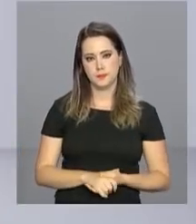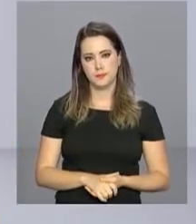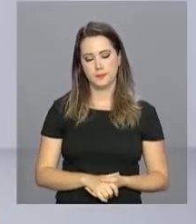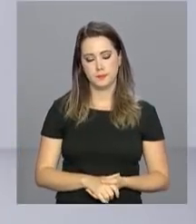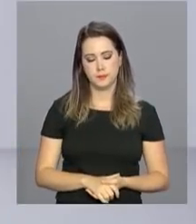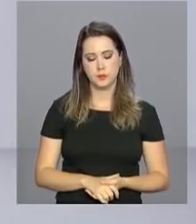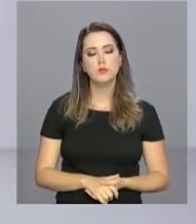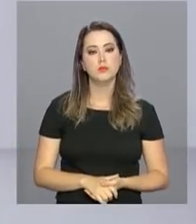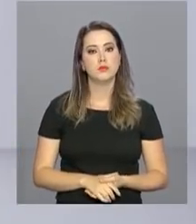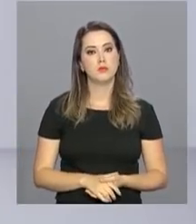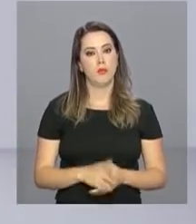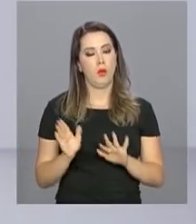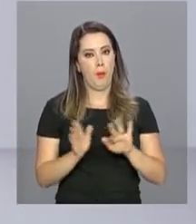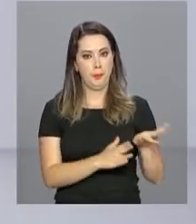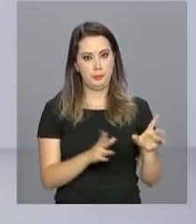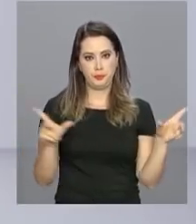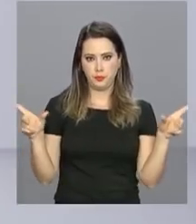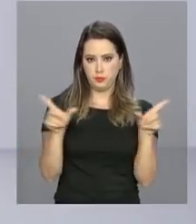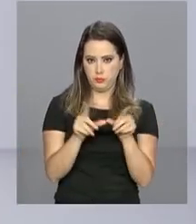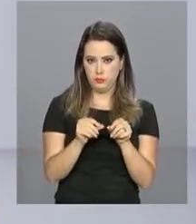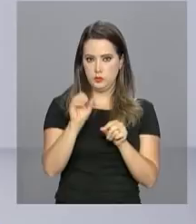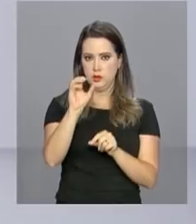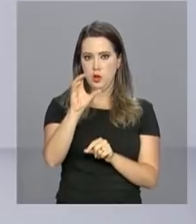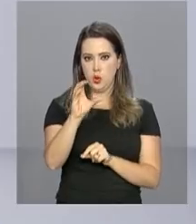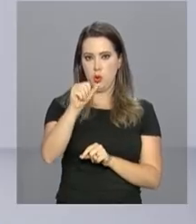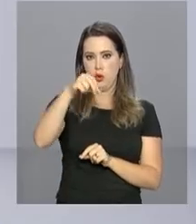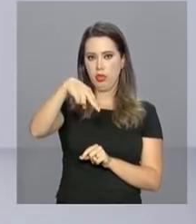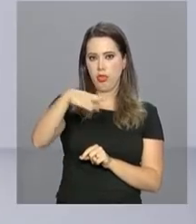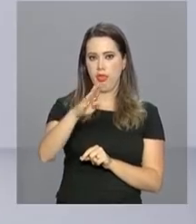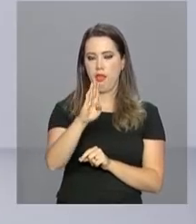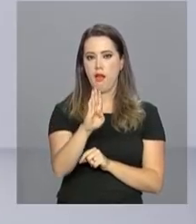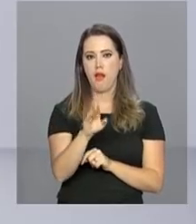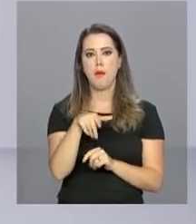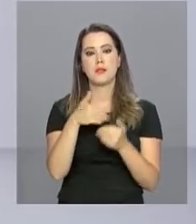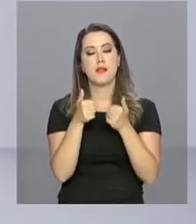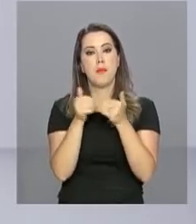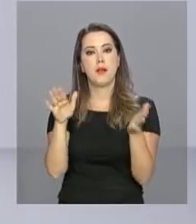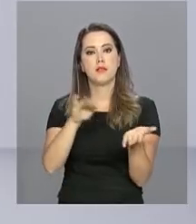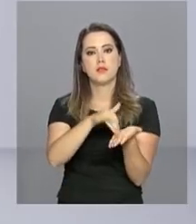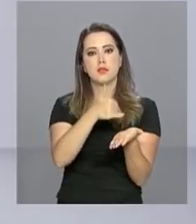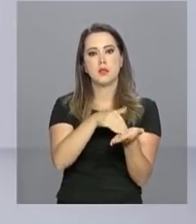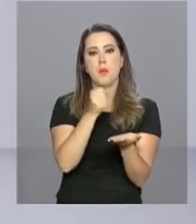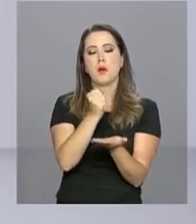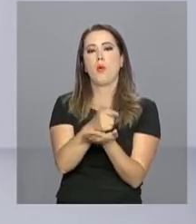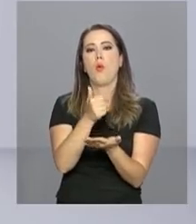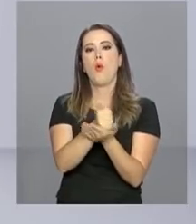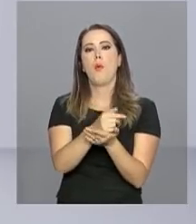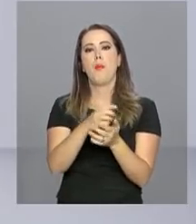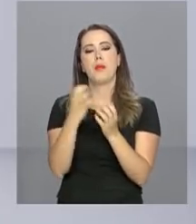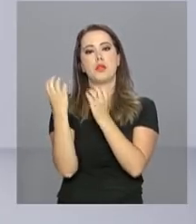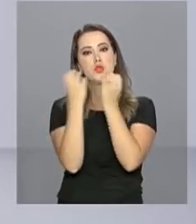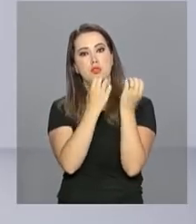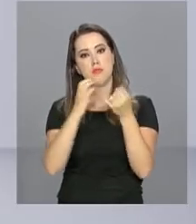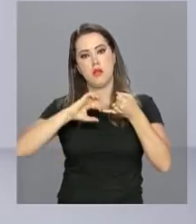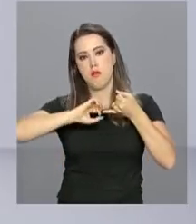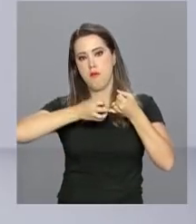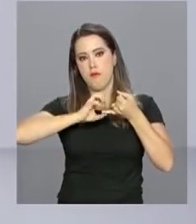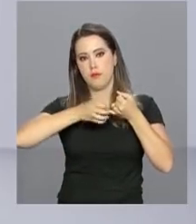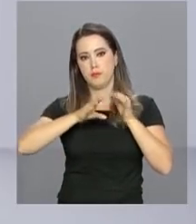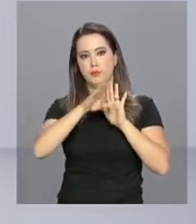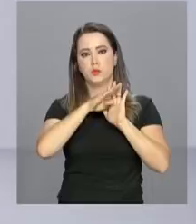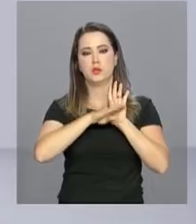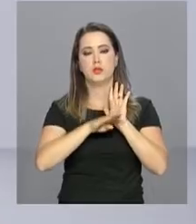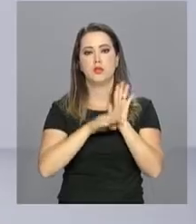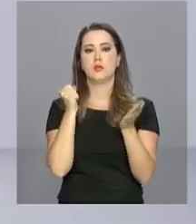Companhia Nacional de Abastecimento, a Conab, está com inscrições abertas para a compra de sementes de milho e feijão por meio do programa de